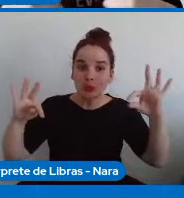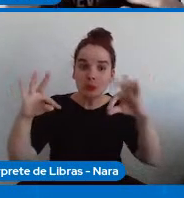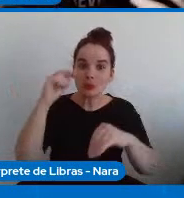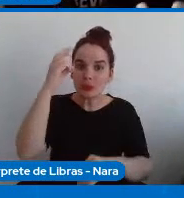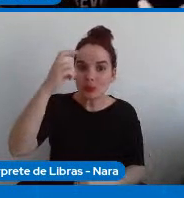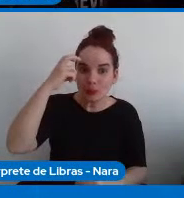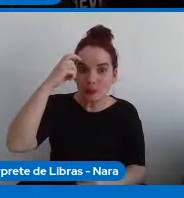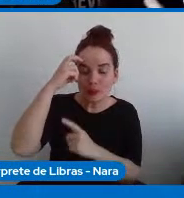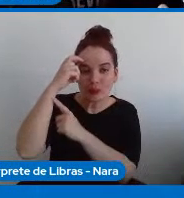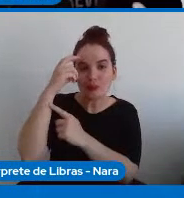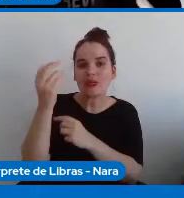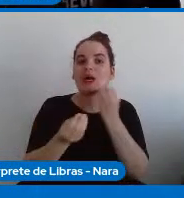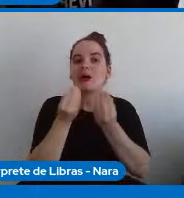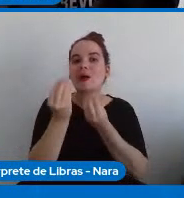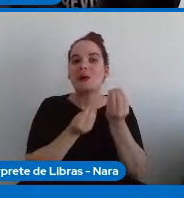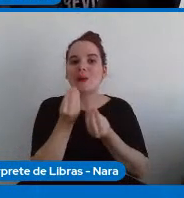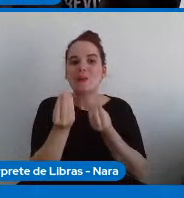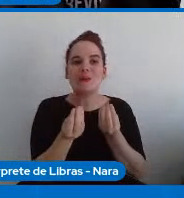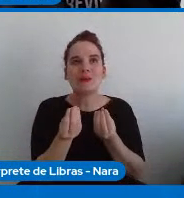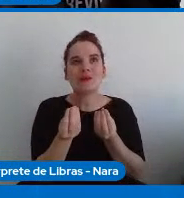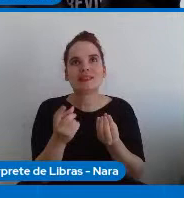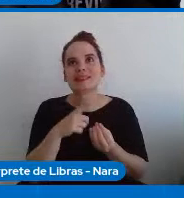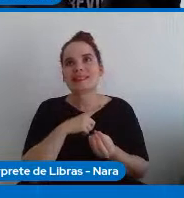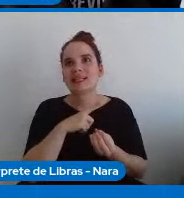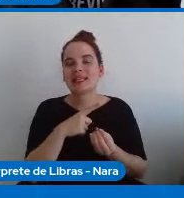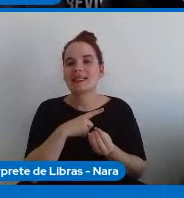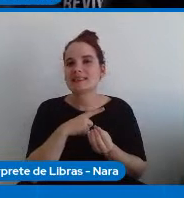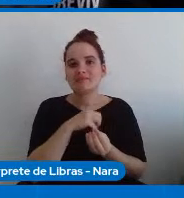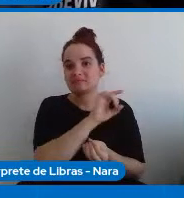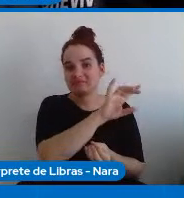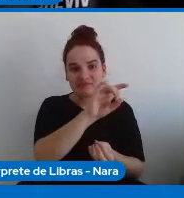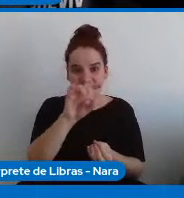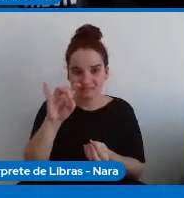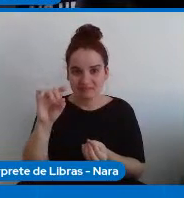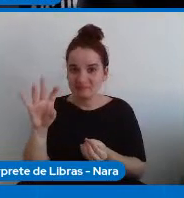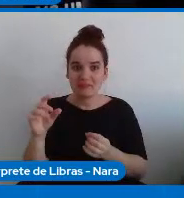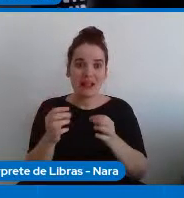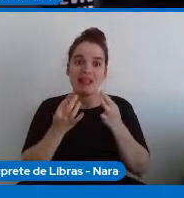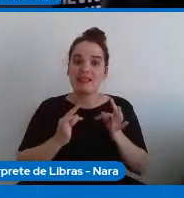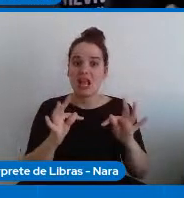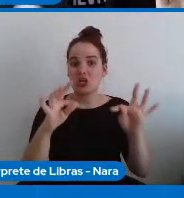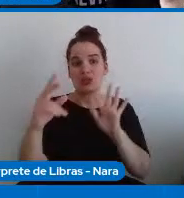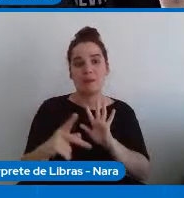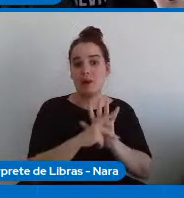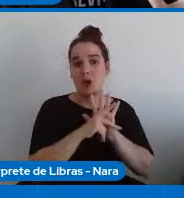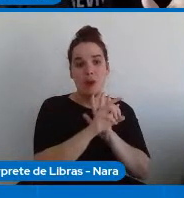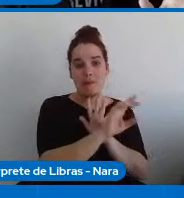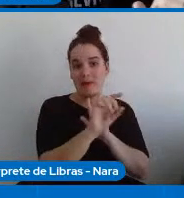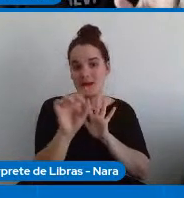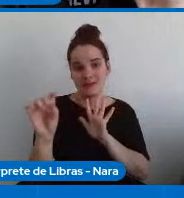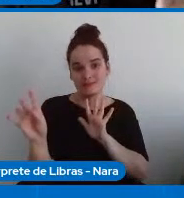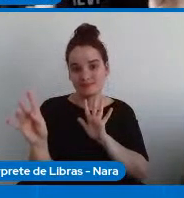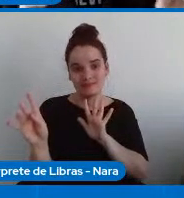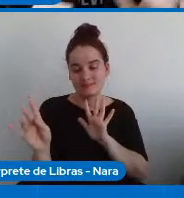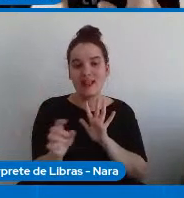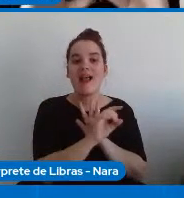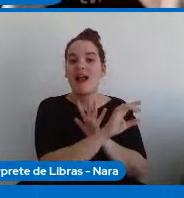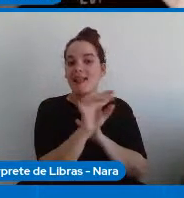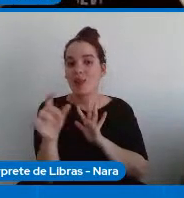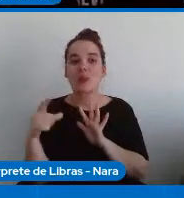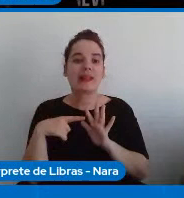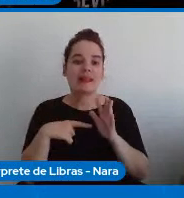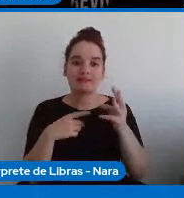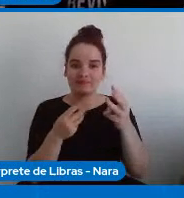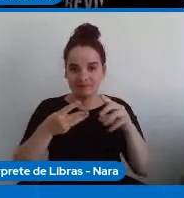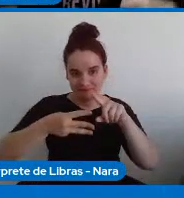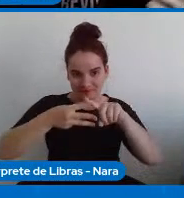desenvolvem e criam suas tecnologias operando em três dimensões. Uma dimensão que é